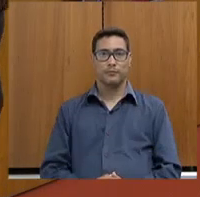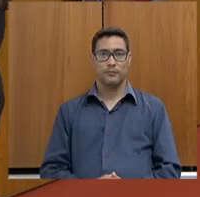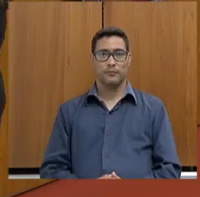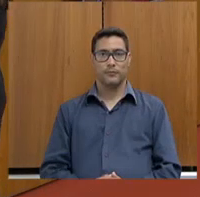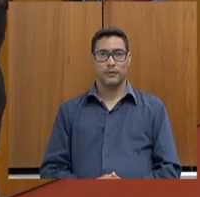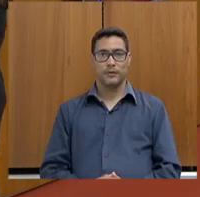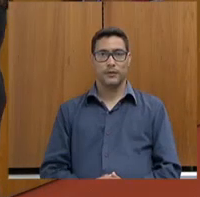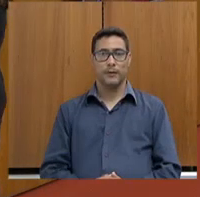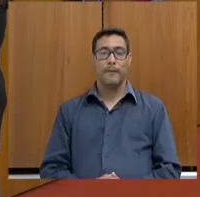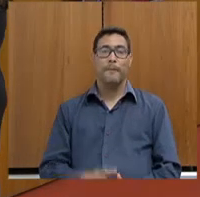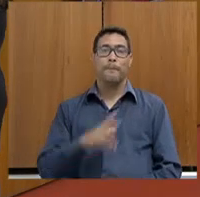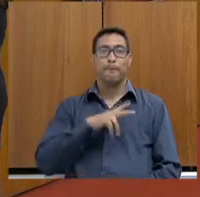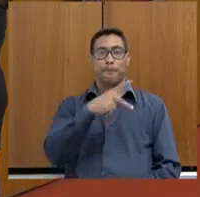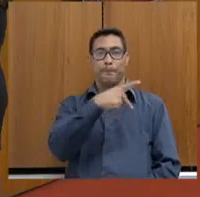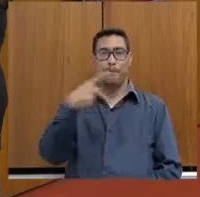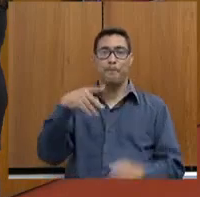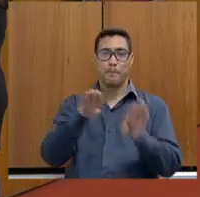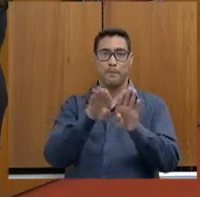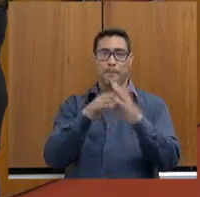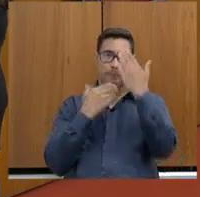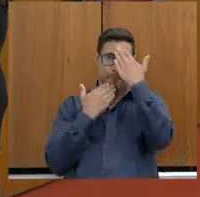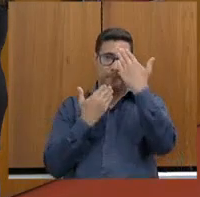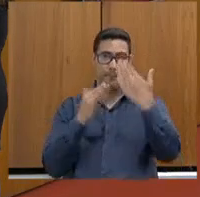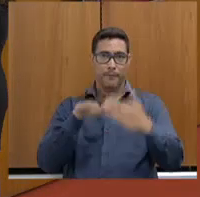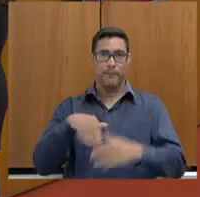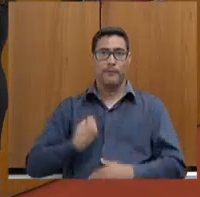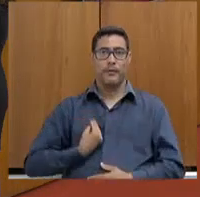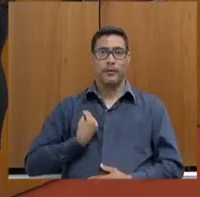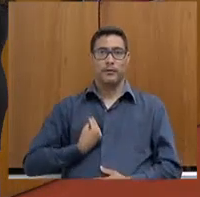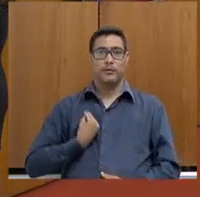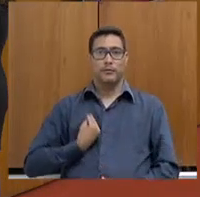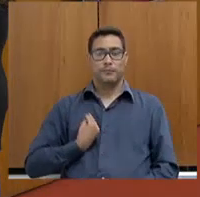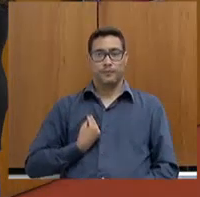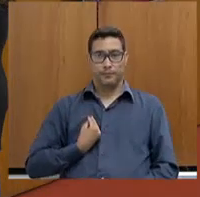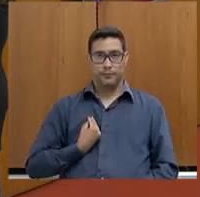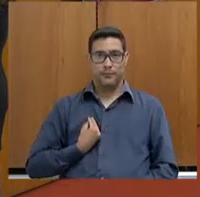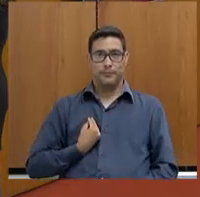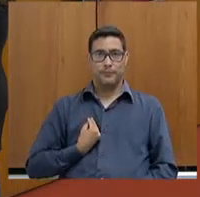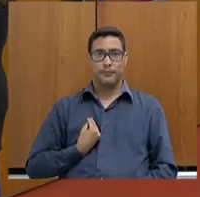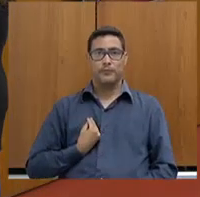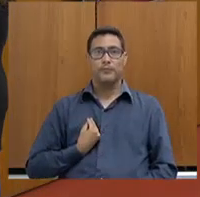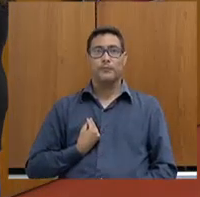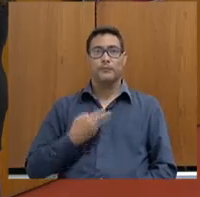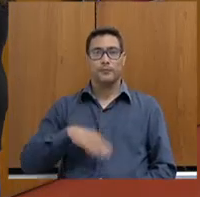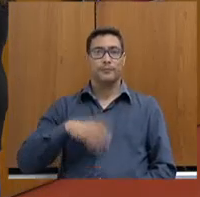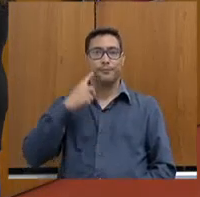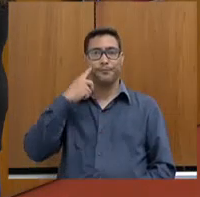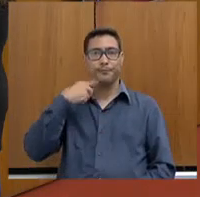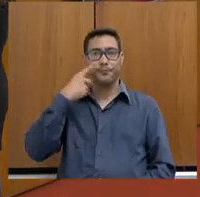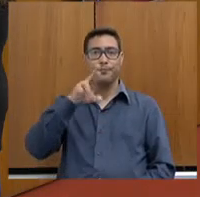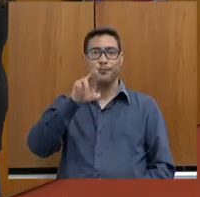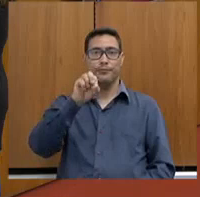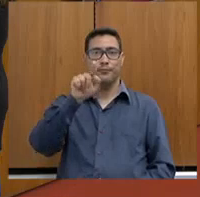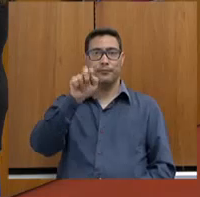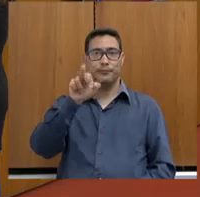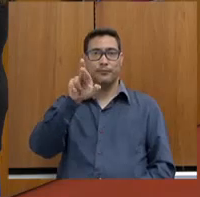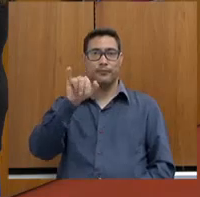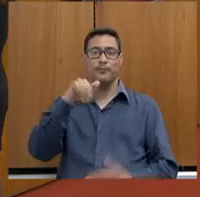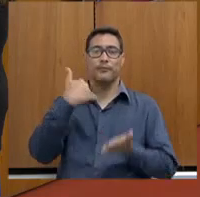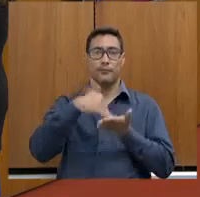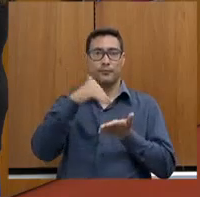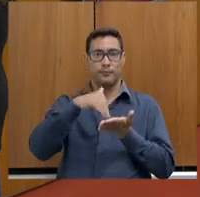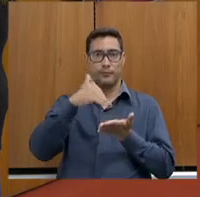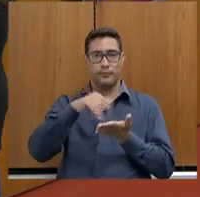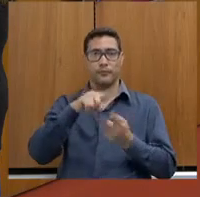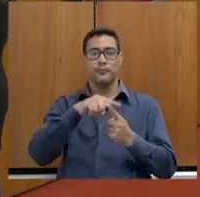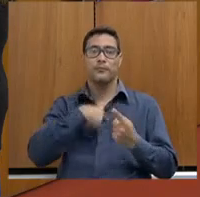A presidência regista agradece a presença do doutor Rogério Greco, secretário de Estado de Justiça e